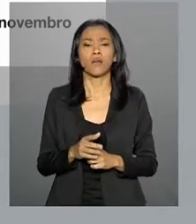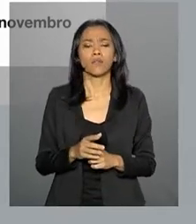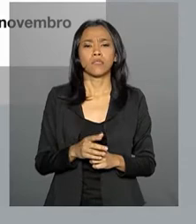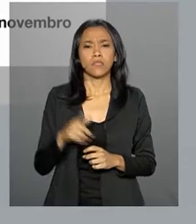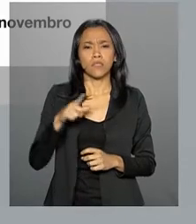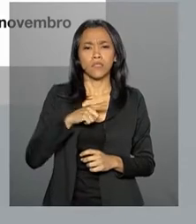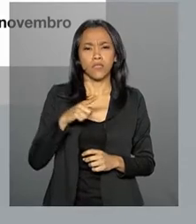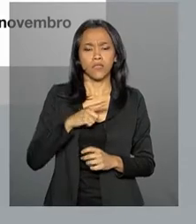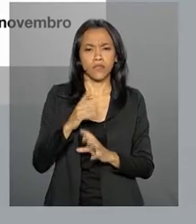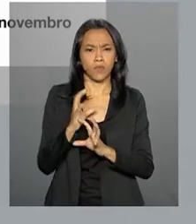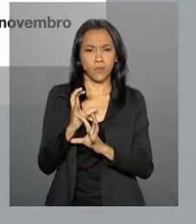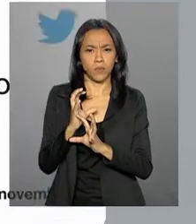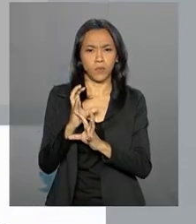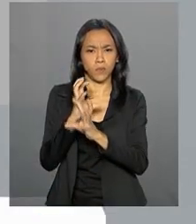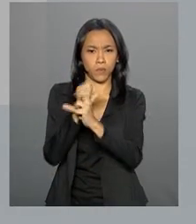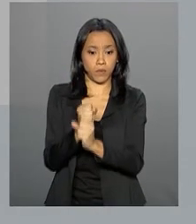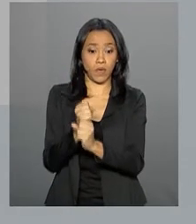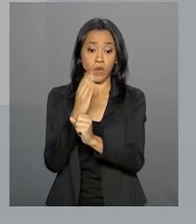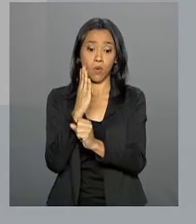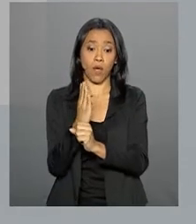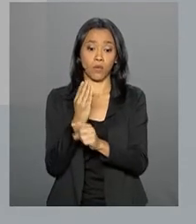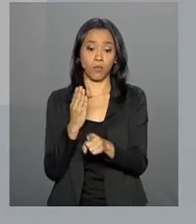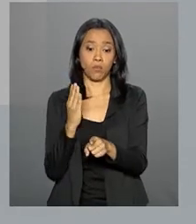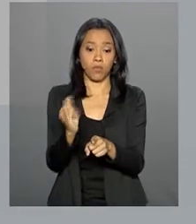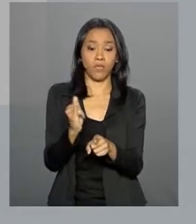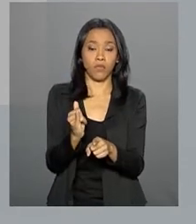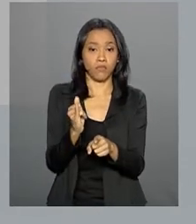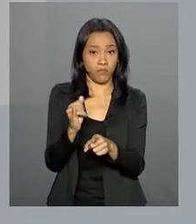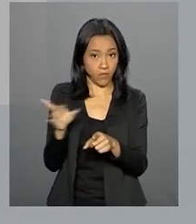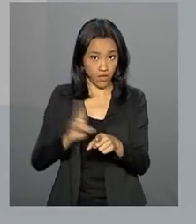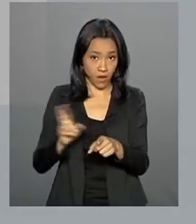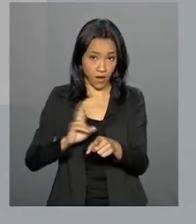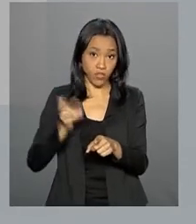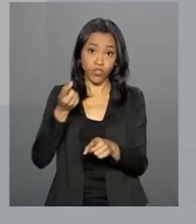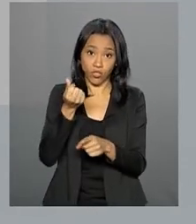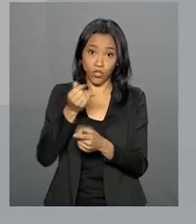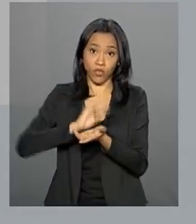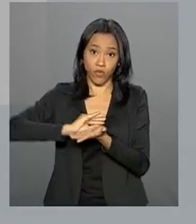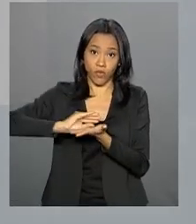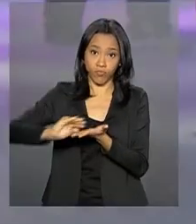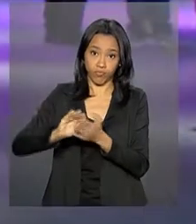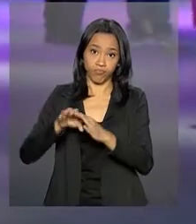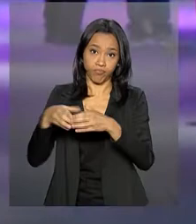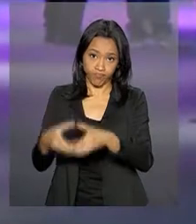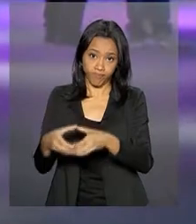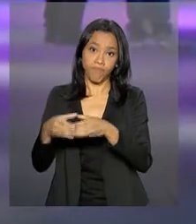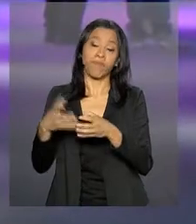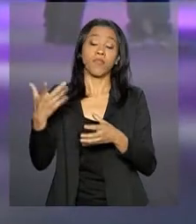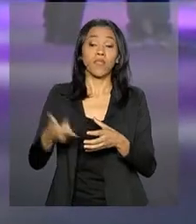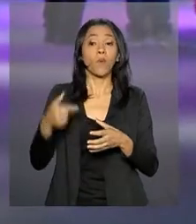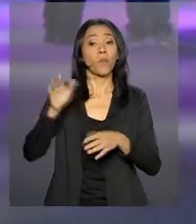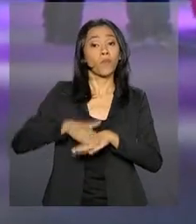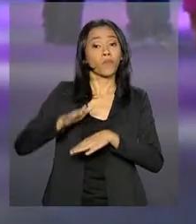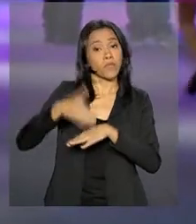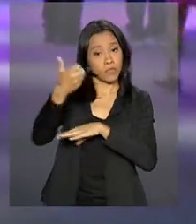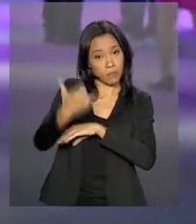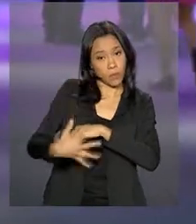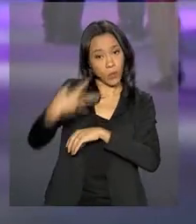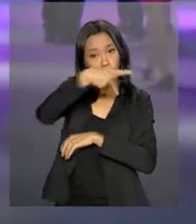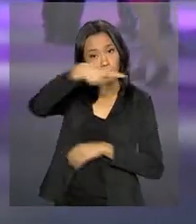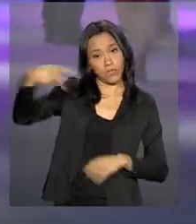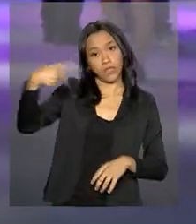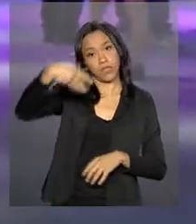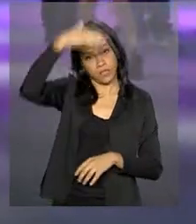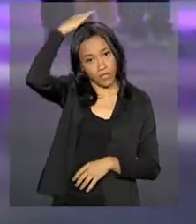multiplicado os mais de 4 bilhões de reais que foram investidos. Segundo o presidente, essa é a